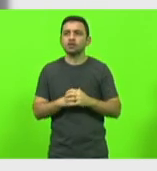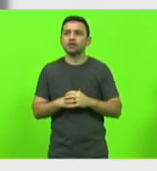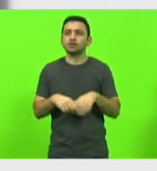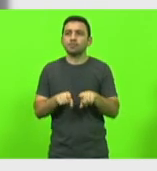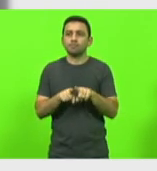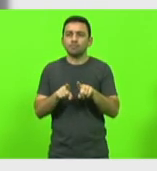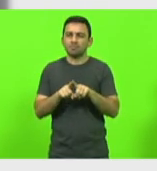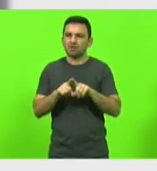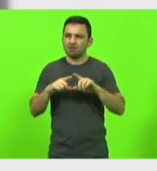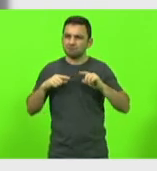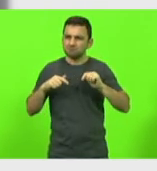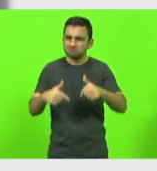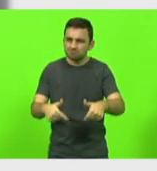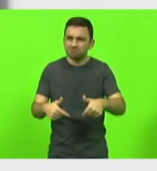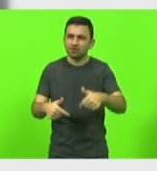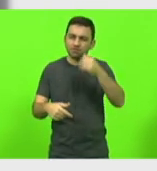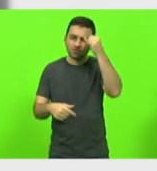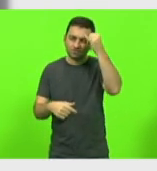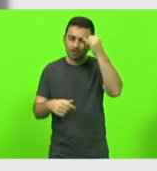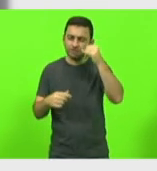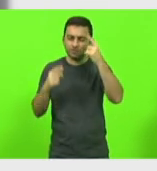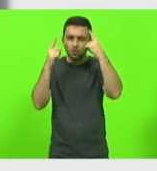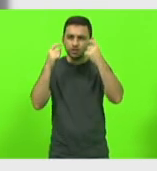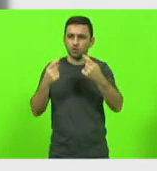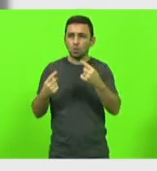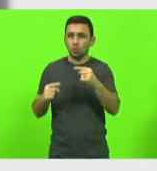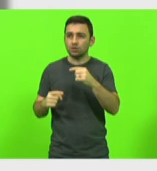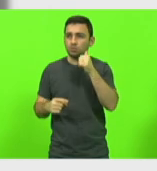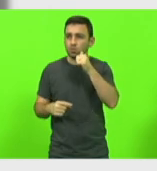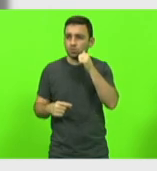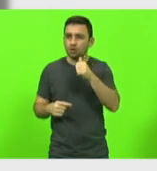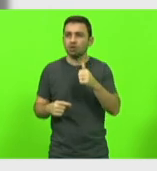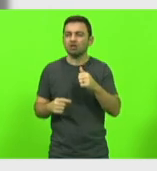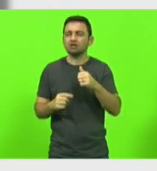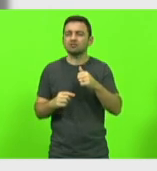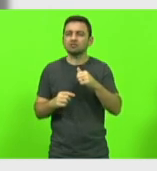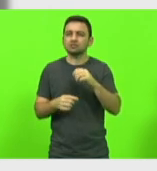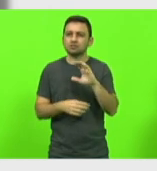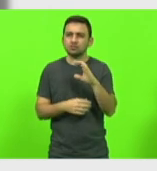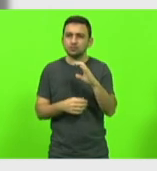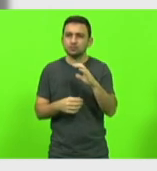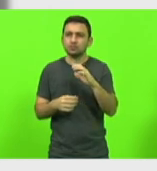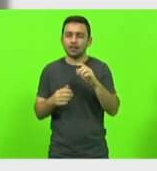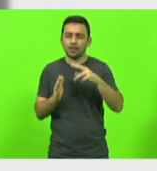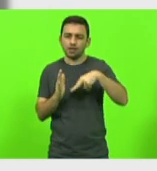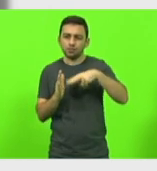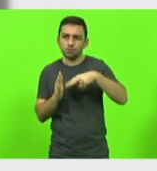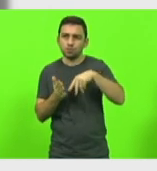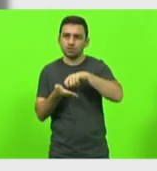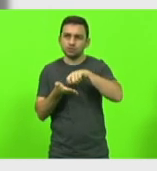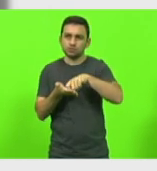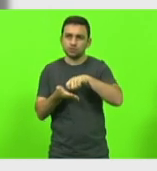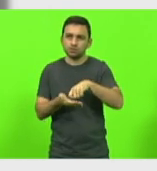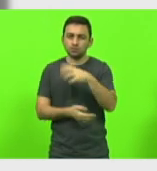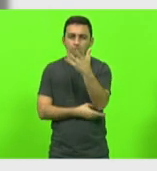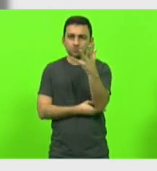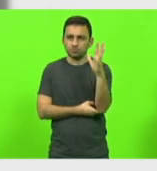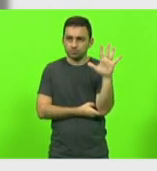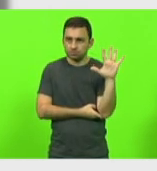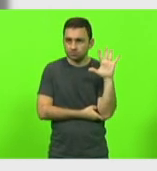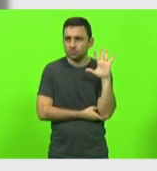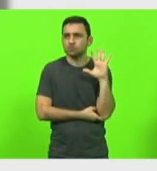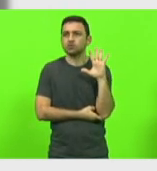à violência contra a mulher, iniciação científica, leitura e escrita, oralidade, meio ambiente, ecologia e